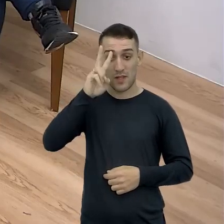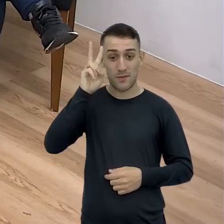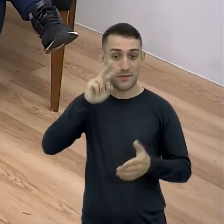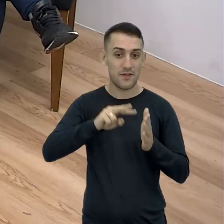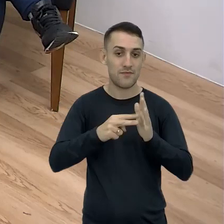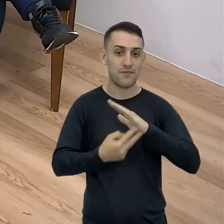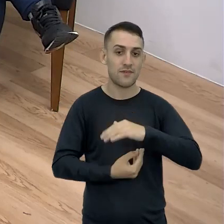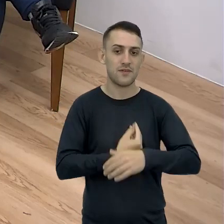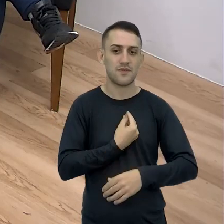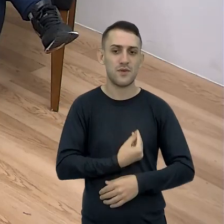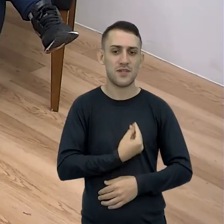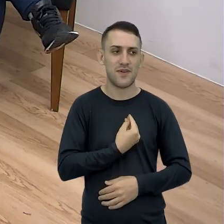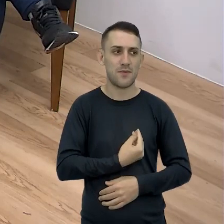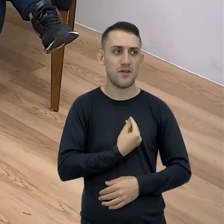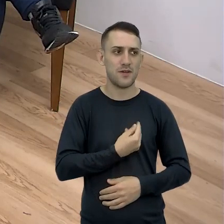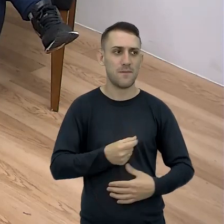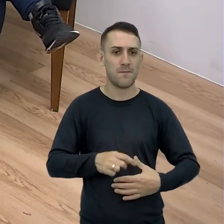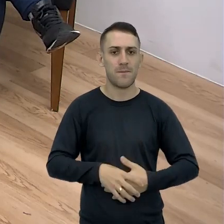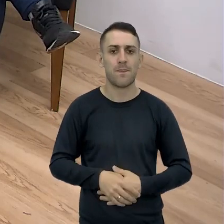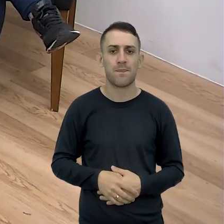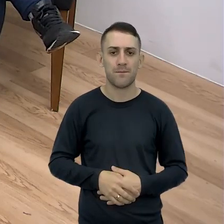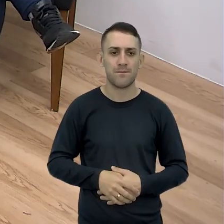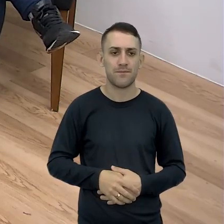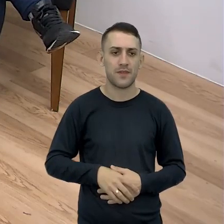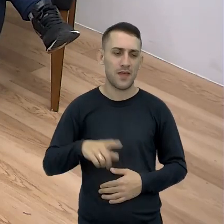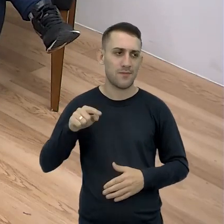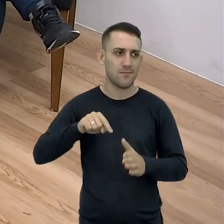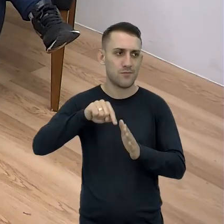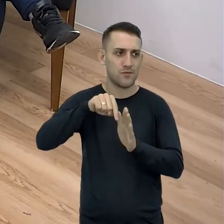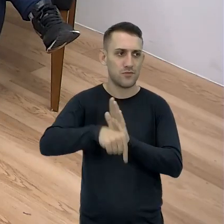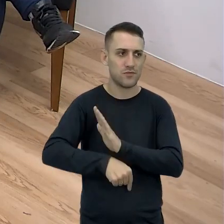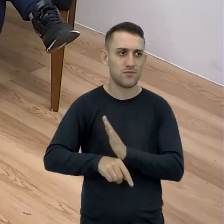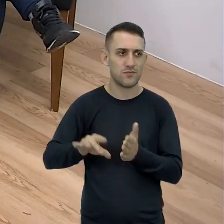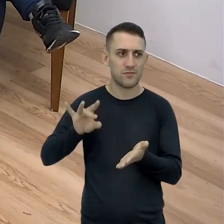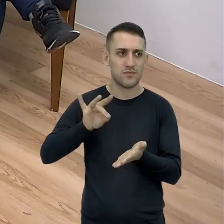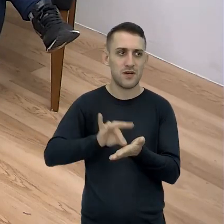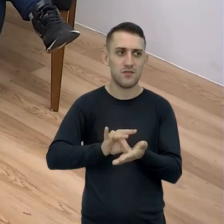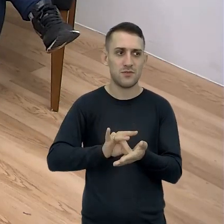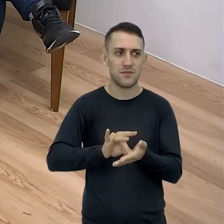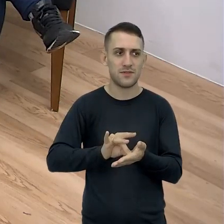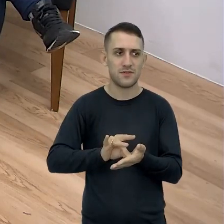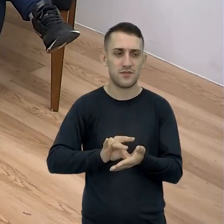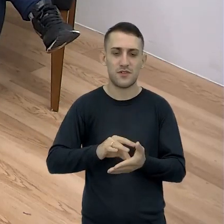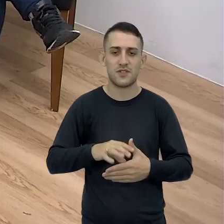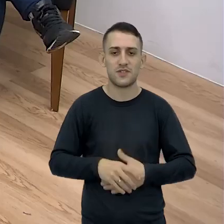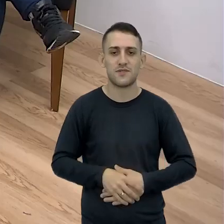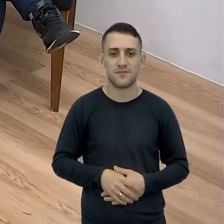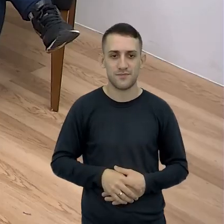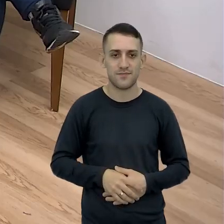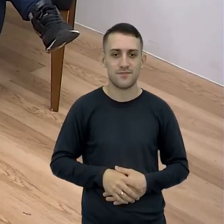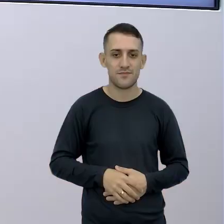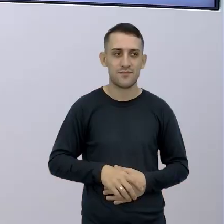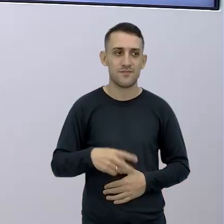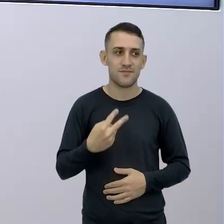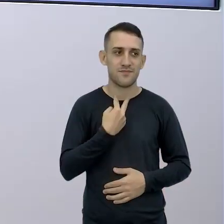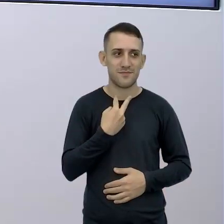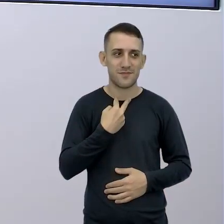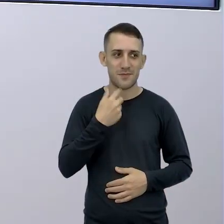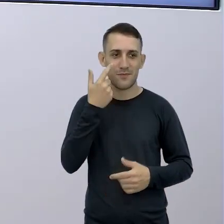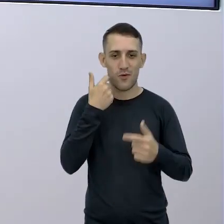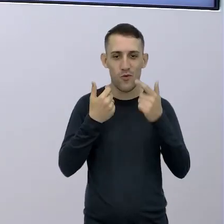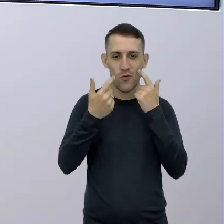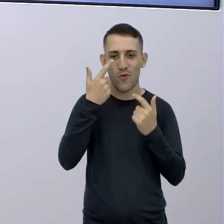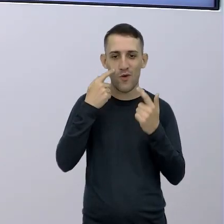vocês acham sobre isso? É profundo o que eu falei? Muito profundo muito profundo Importante, né? Importante isso, né? Isso aí Não pode forar